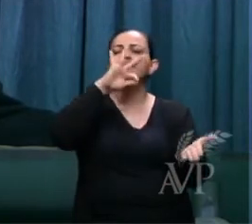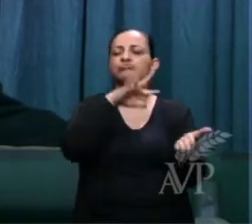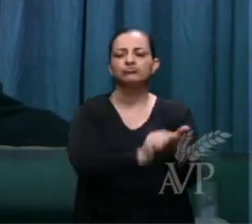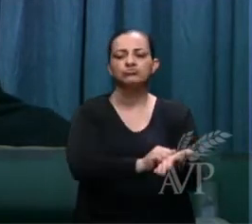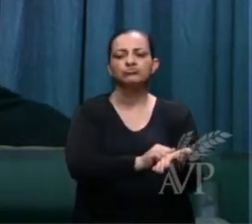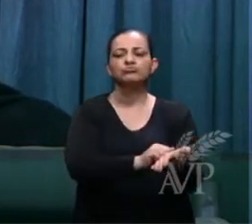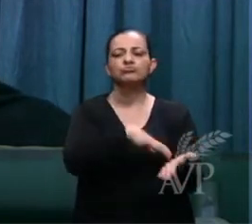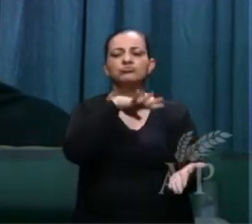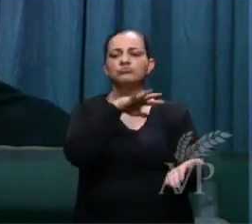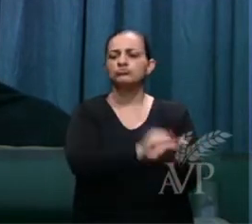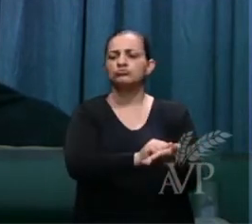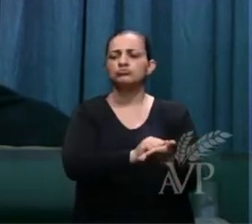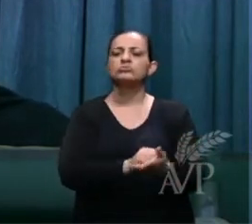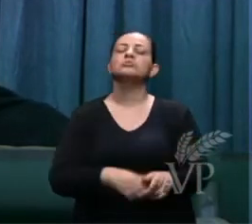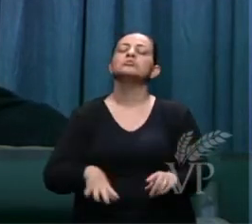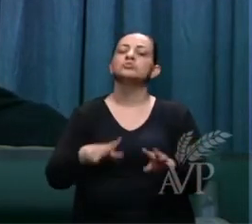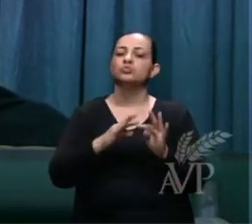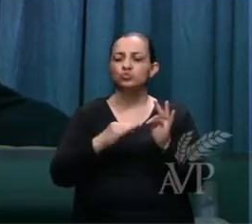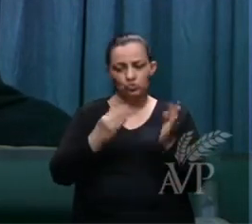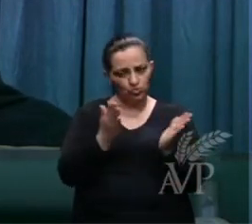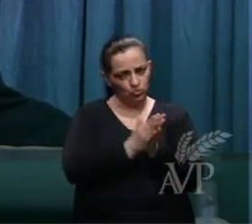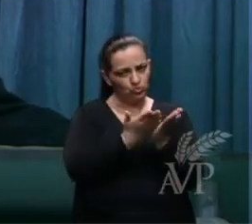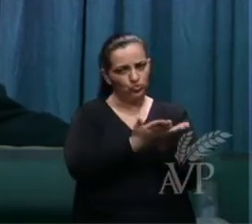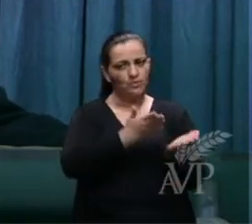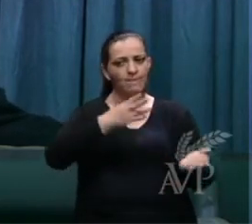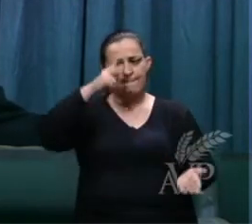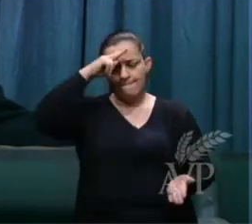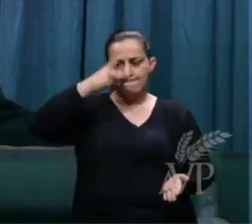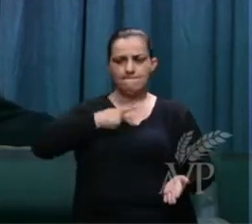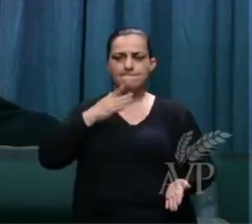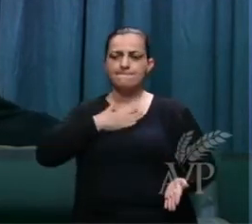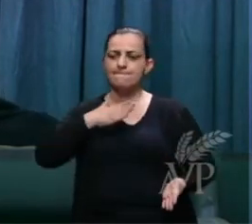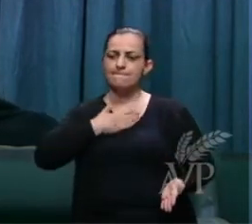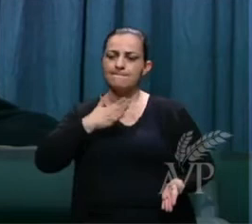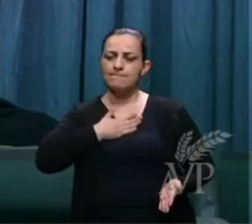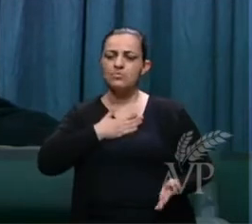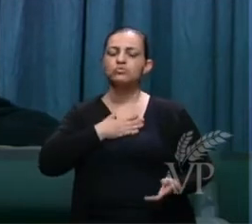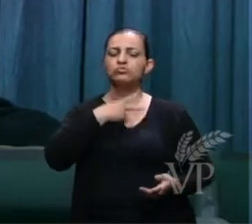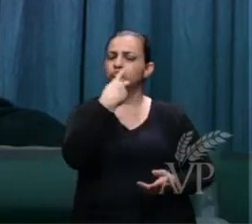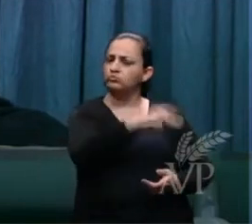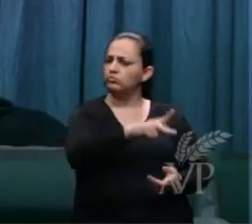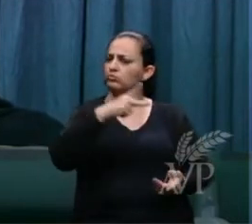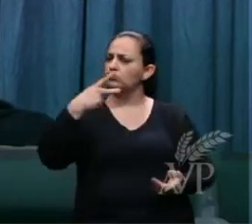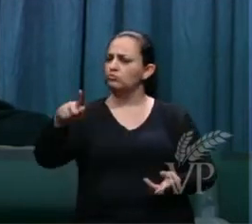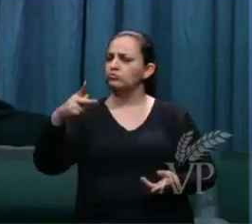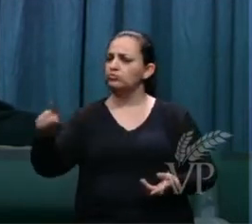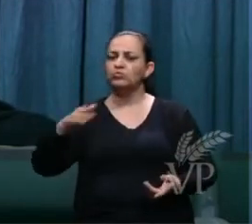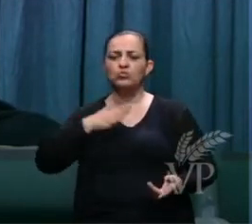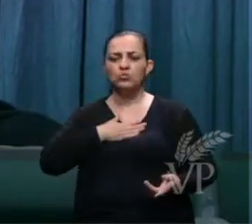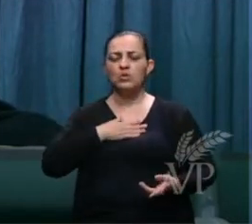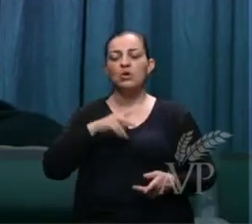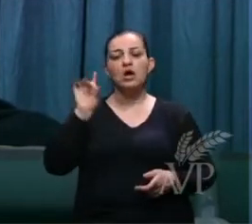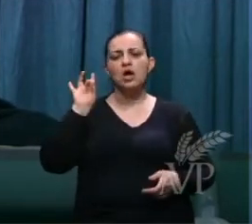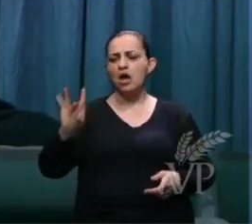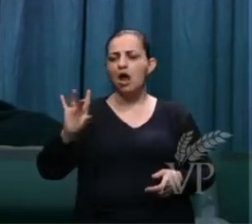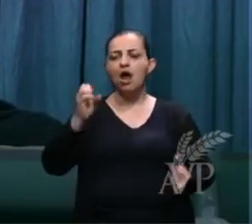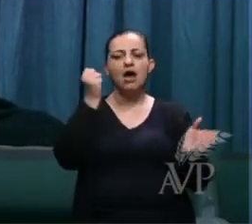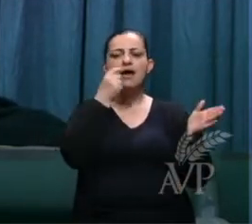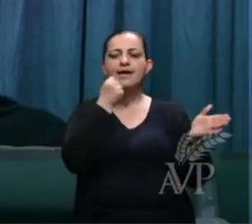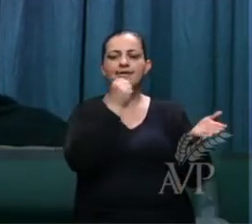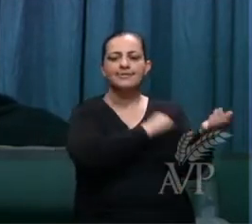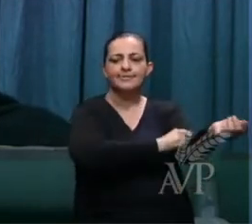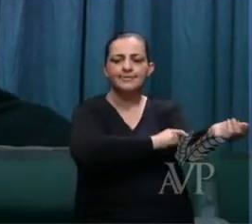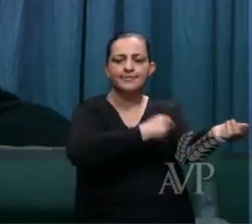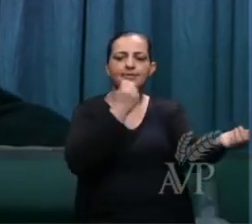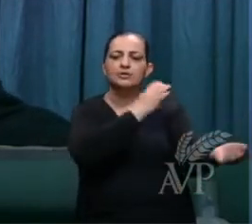no teu livro no meu livro é o único o sangue de Cristo é a